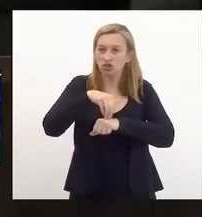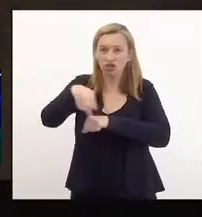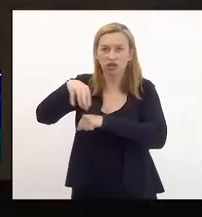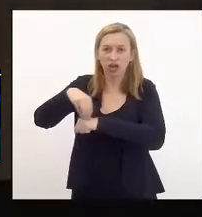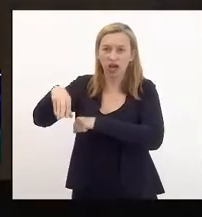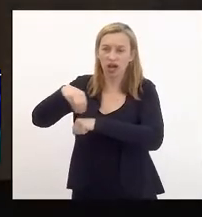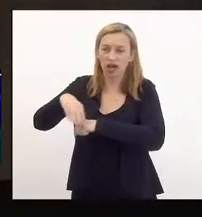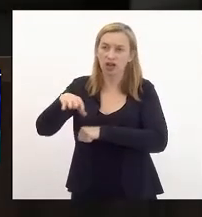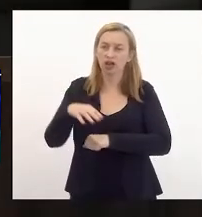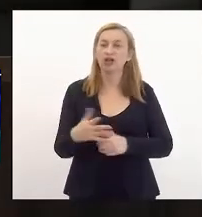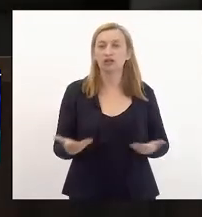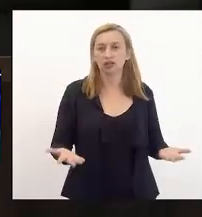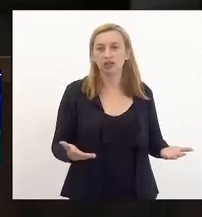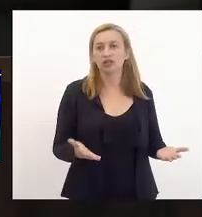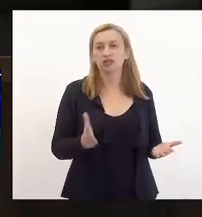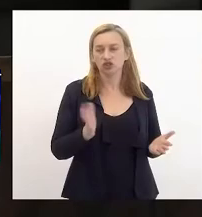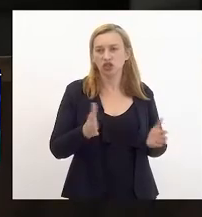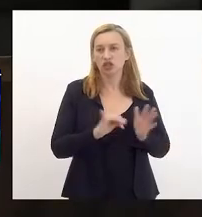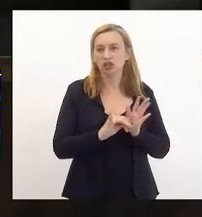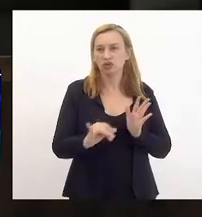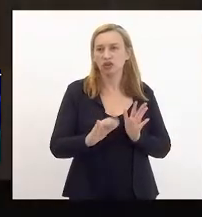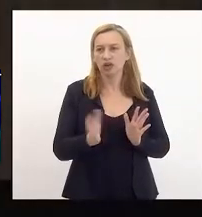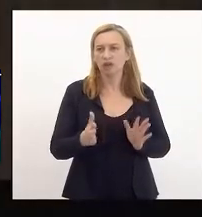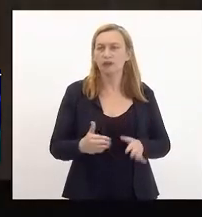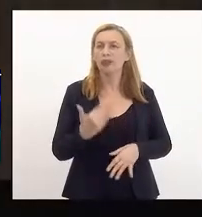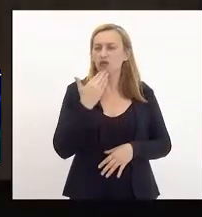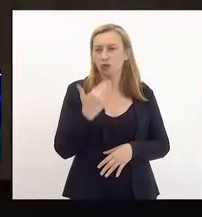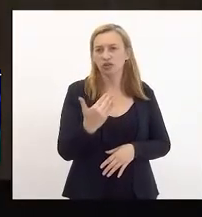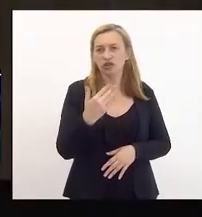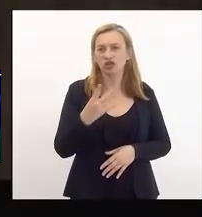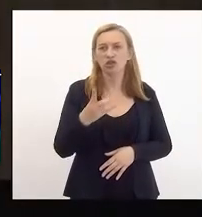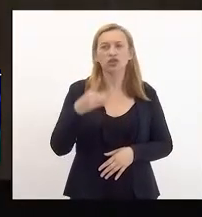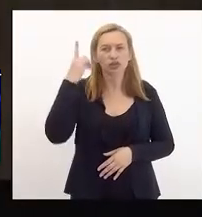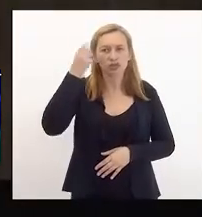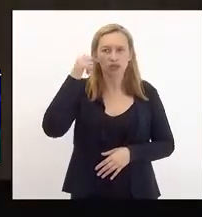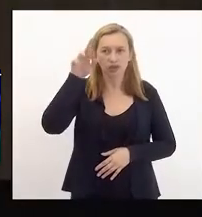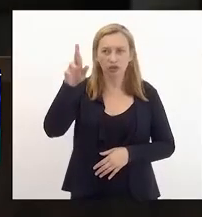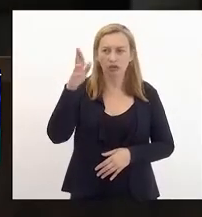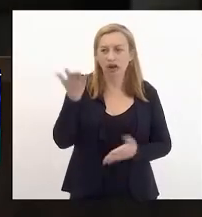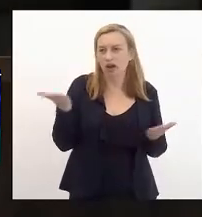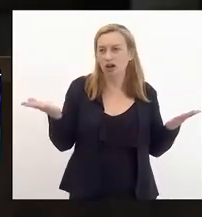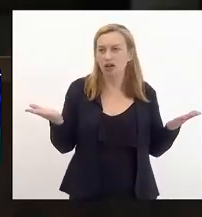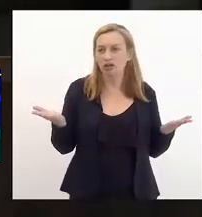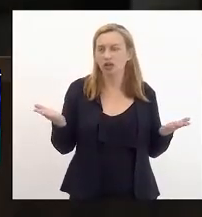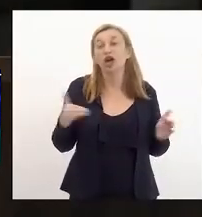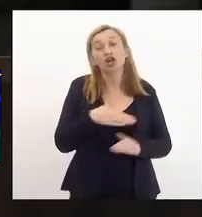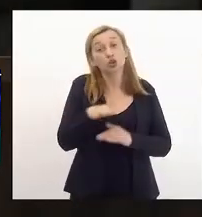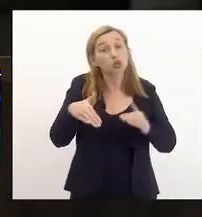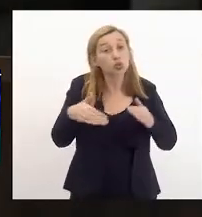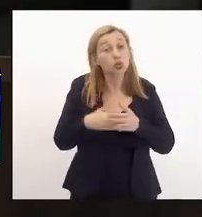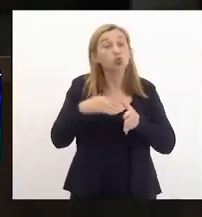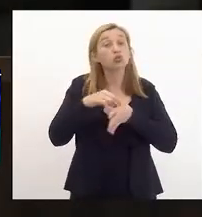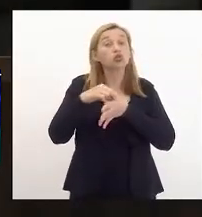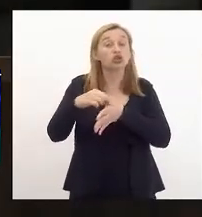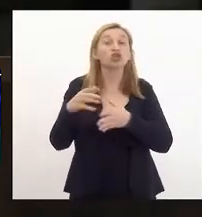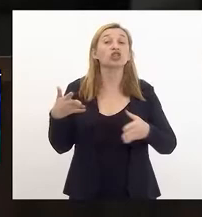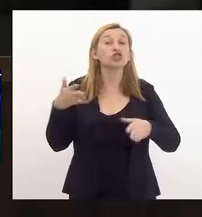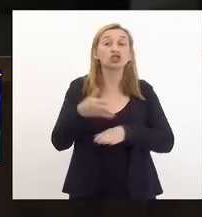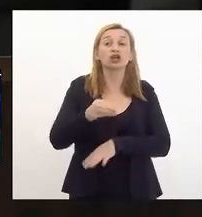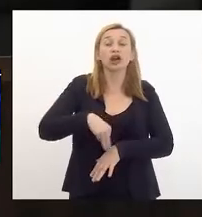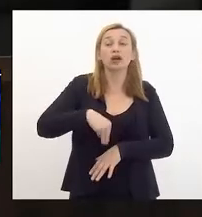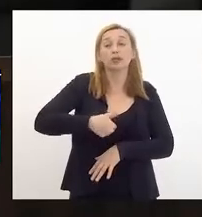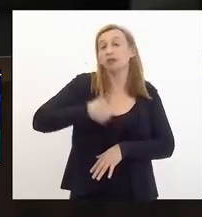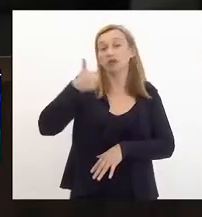Está o Helio Marcos. Publicado já está. Está bom, vou pedir o Helio Marcos, ele que faz questão participar. todos os líderes. Aí, quem chegar primeiro, quem quiser